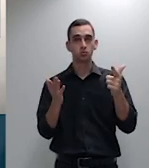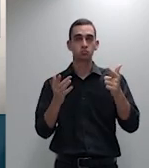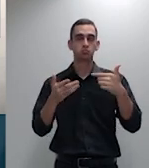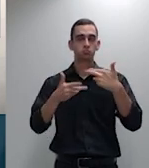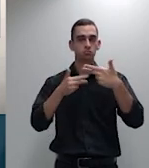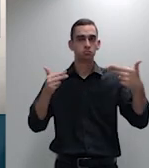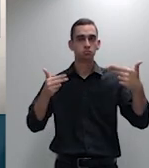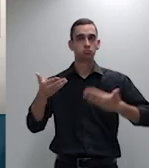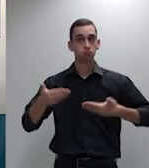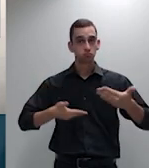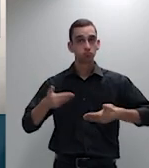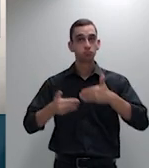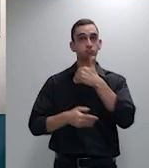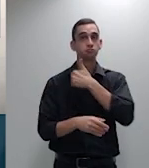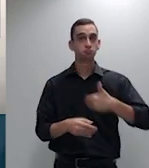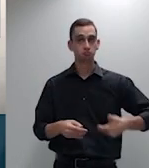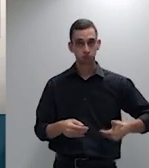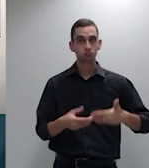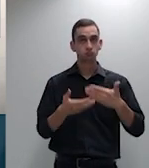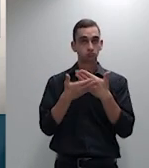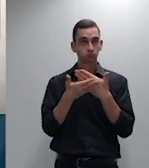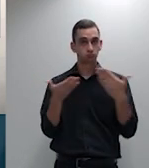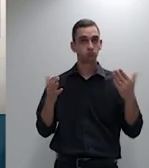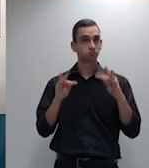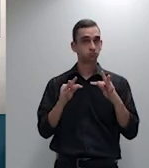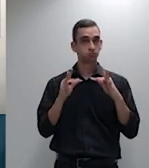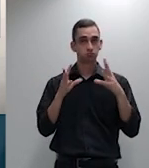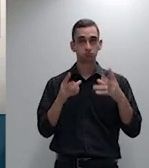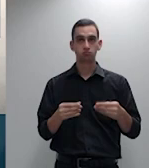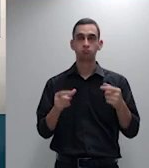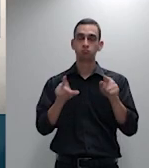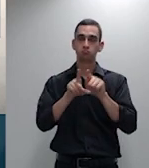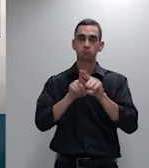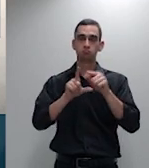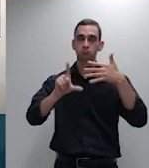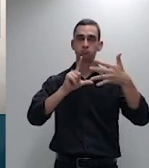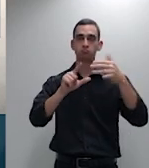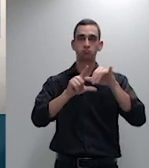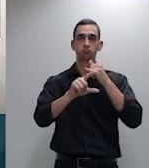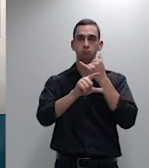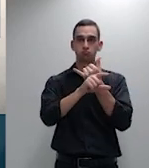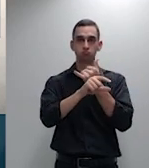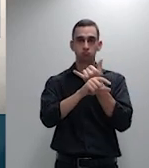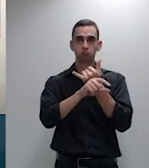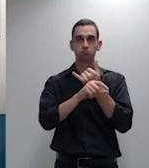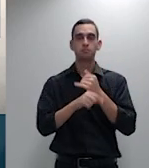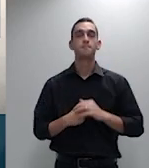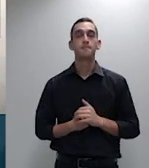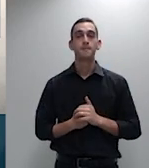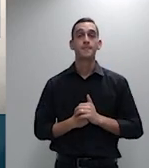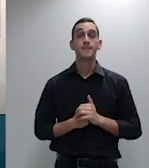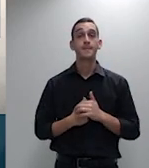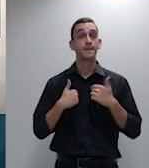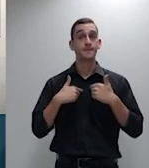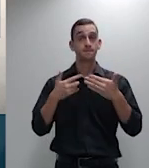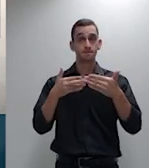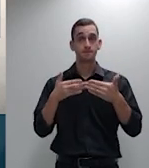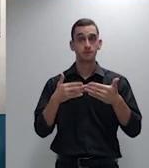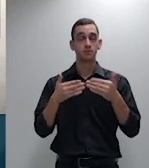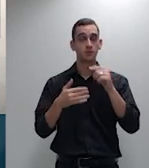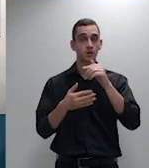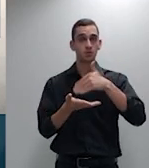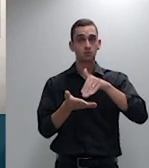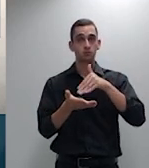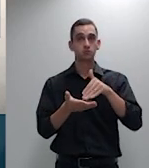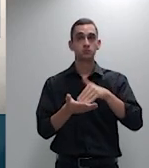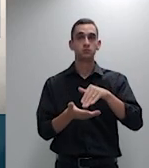Anelisa e saúdo a todos que nos assistem pela internet. Eu peço à senhora secretária a leitura da ata da sessão